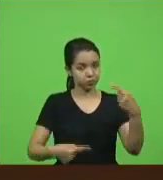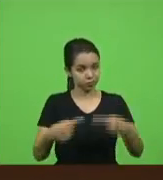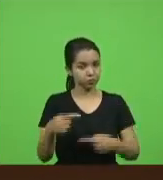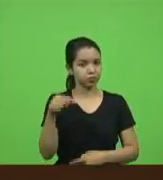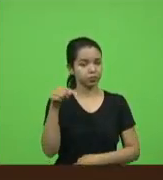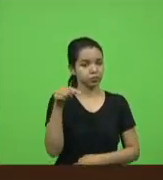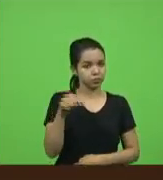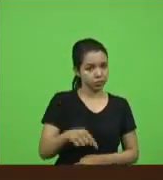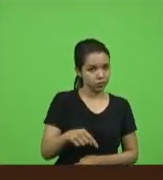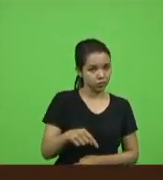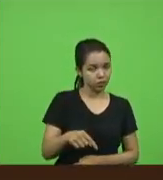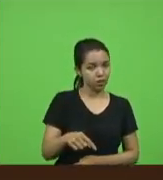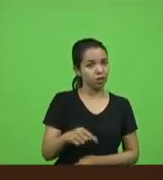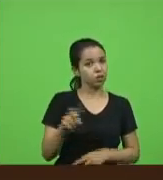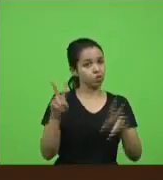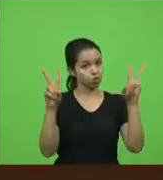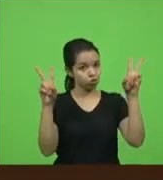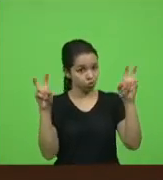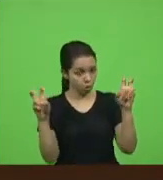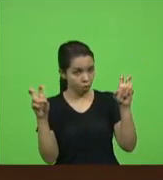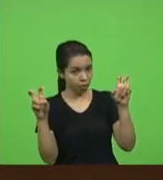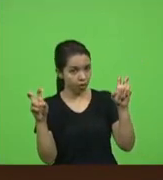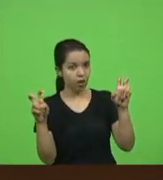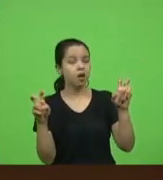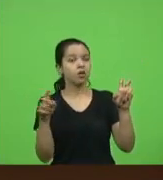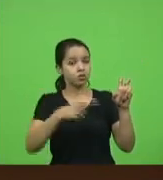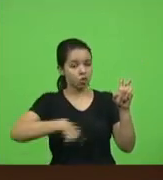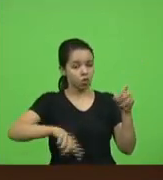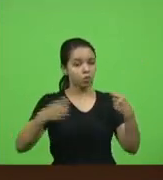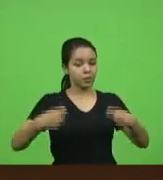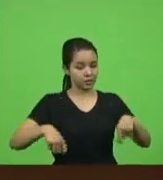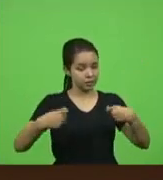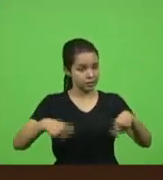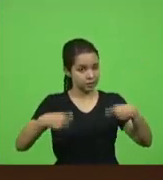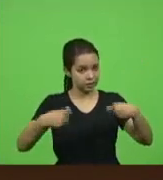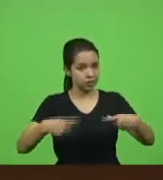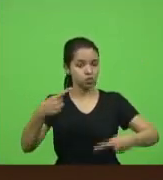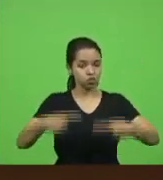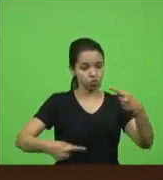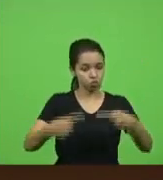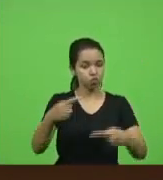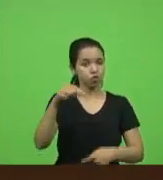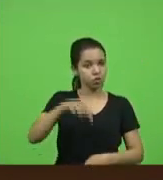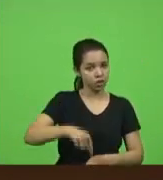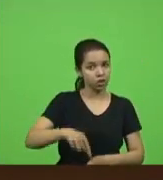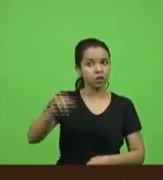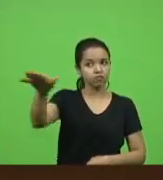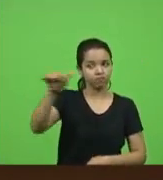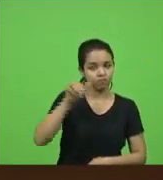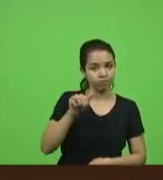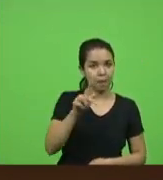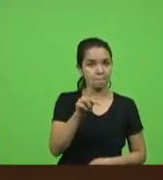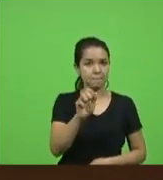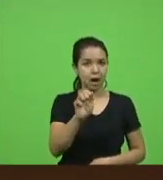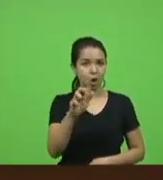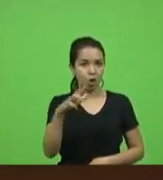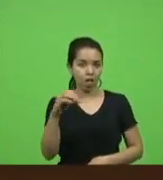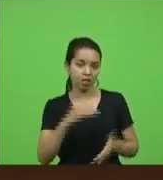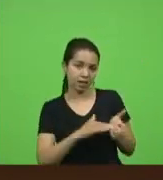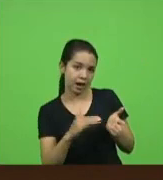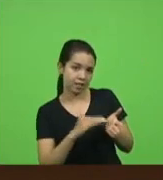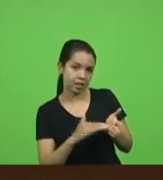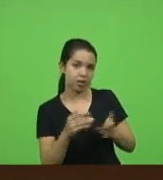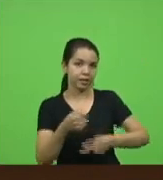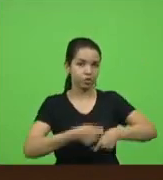sobre essa questão nós temos que trazer para cá para discutir esse assunto o secretário Paulo Eli o secretário de administração